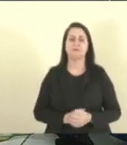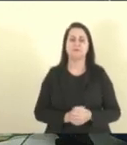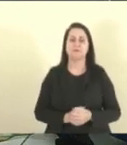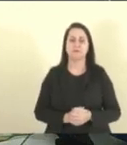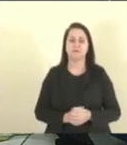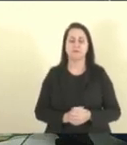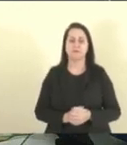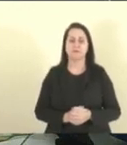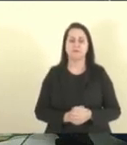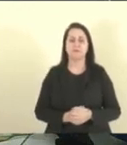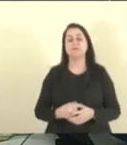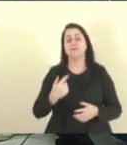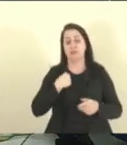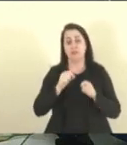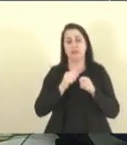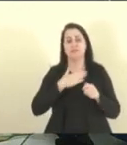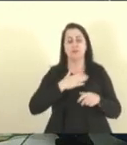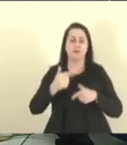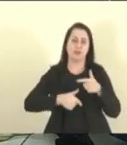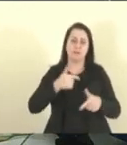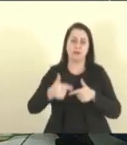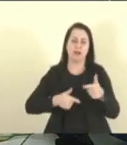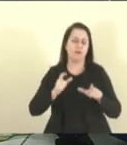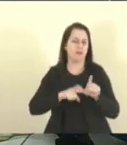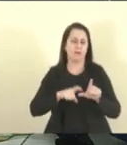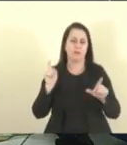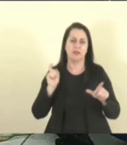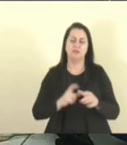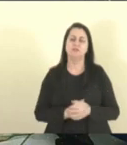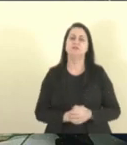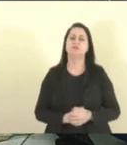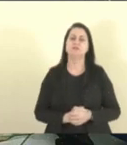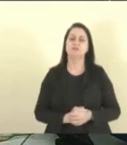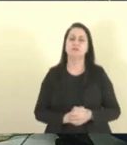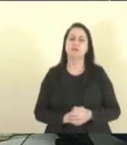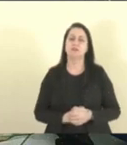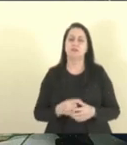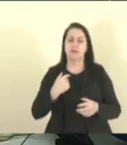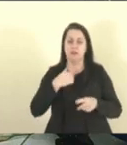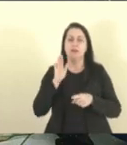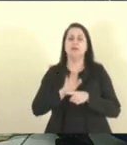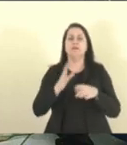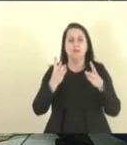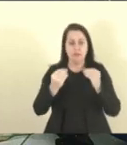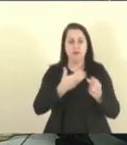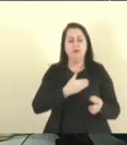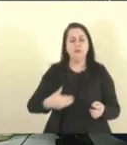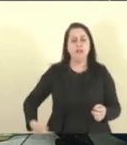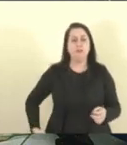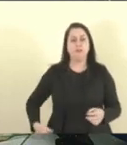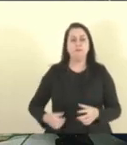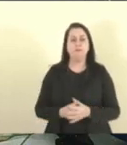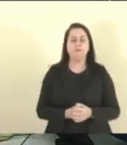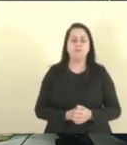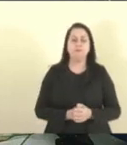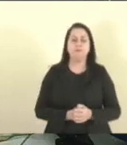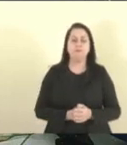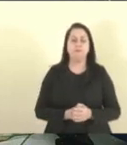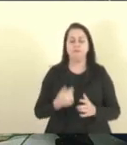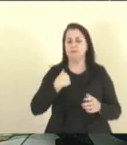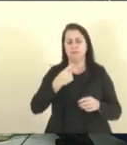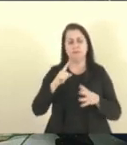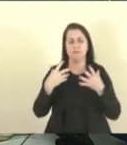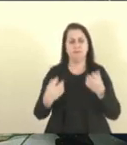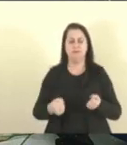eu tenho que fazer meu trabalho independente, ajudo muito o governo, mas não aceito que